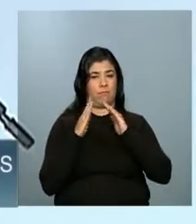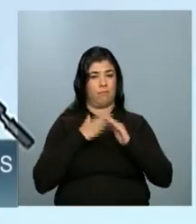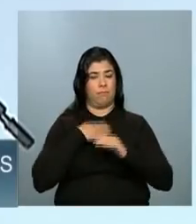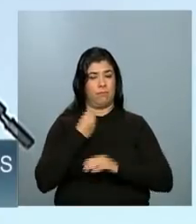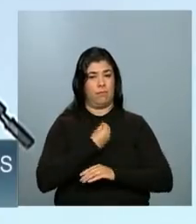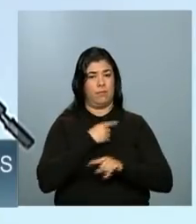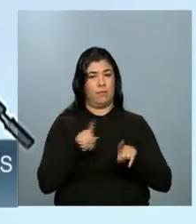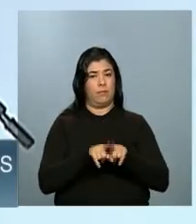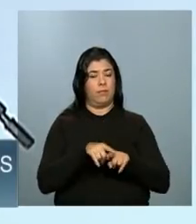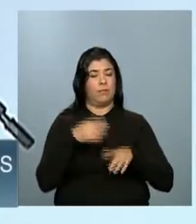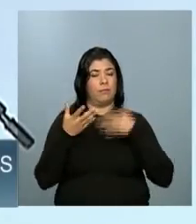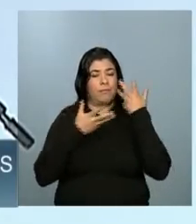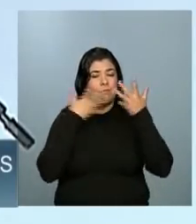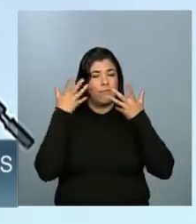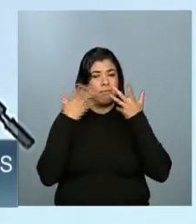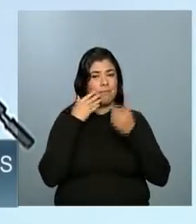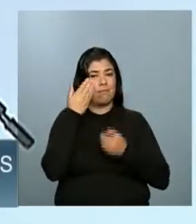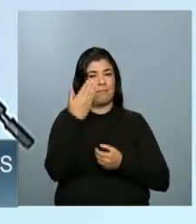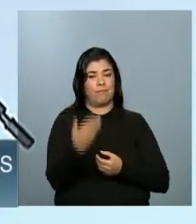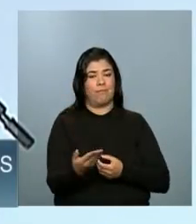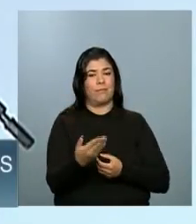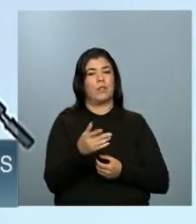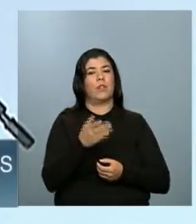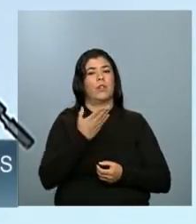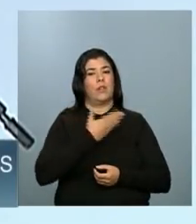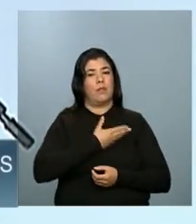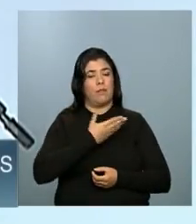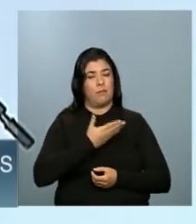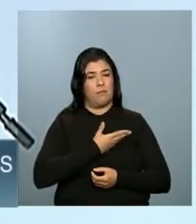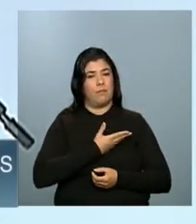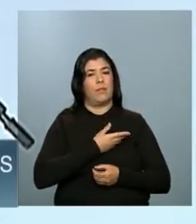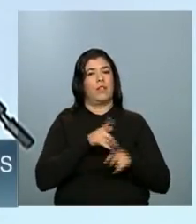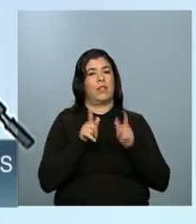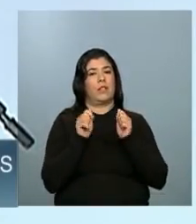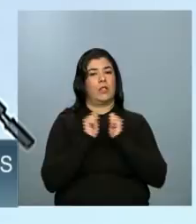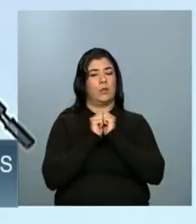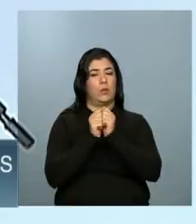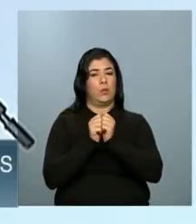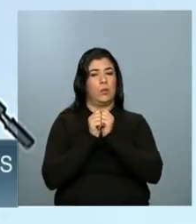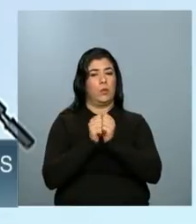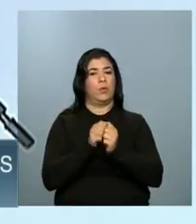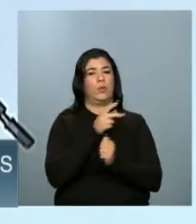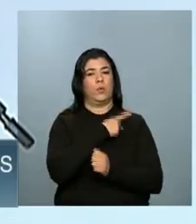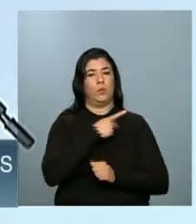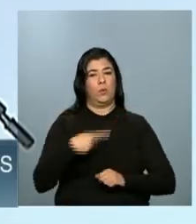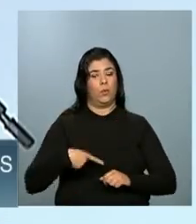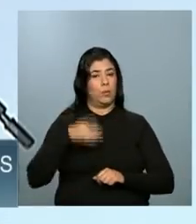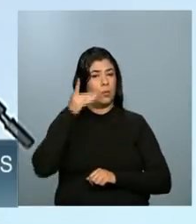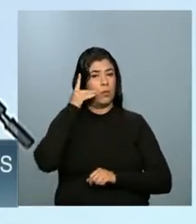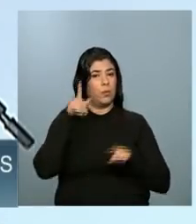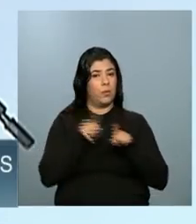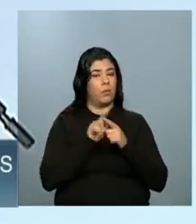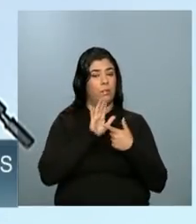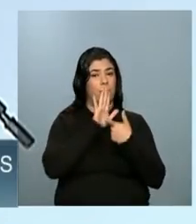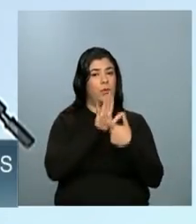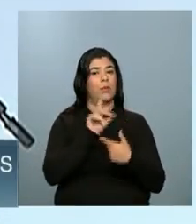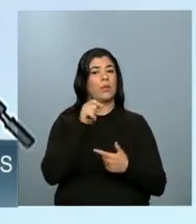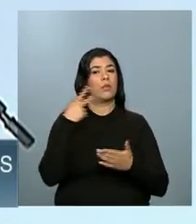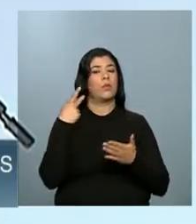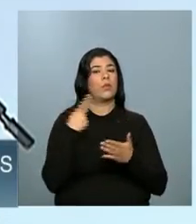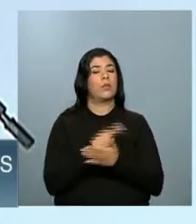a nossa querida conterrânea, nossa amiga, companheira, Presidenta Dilma Rousseff, mostrando para ela